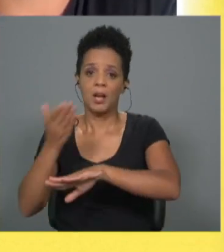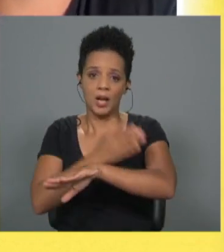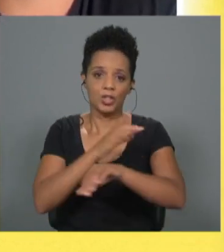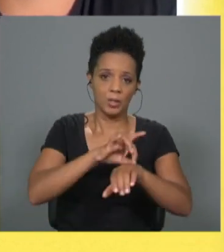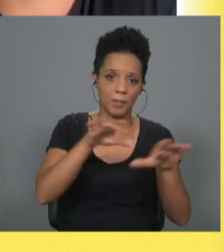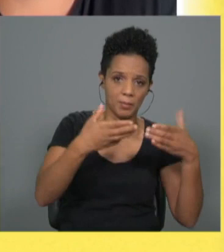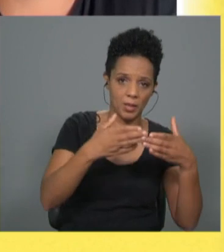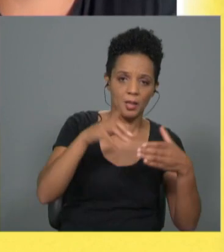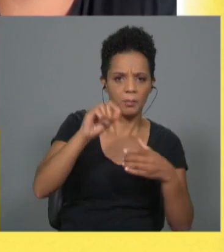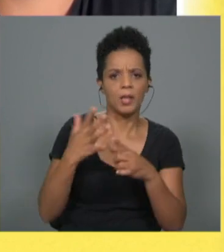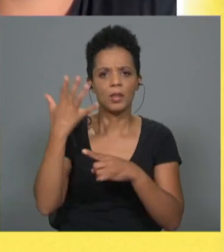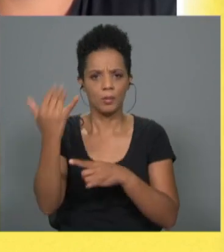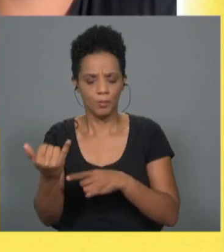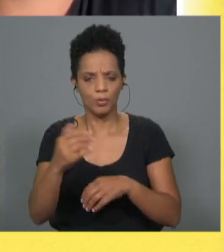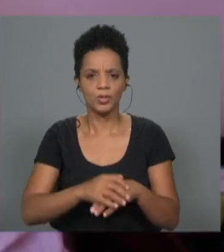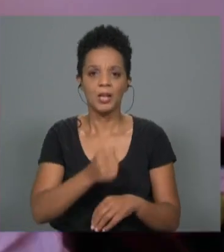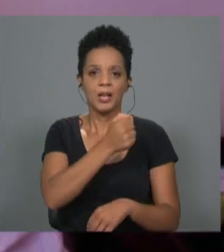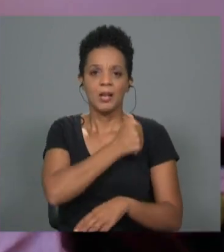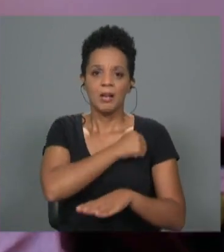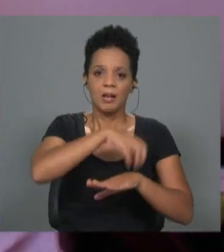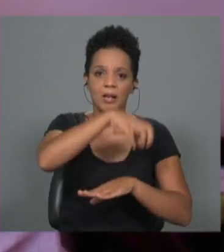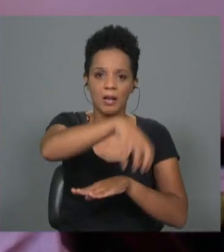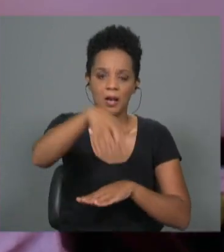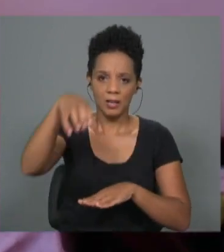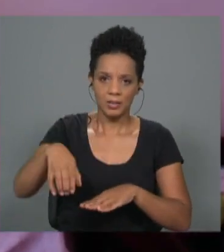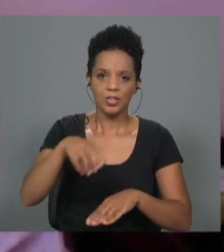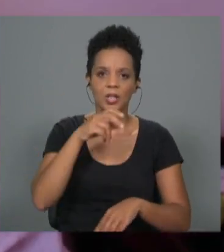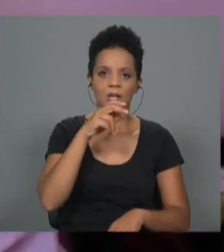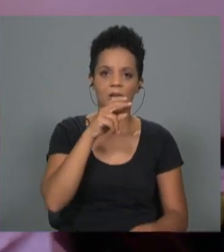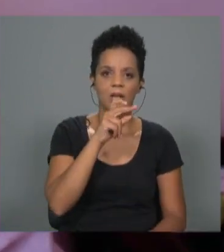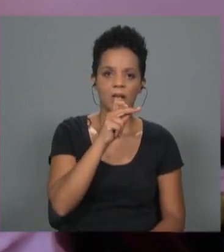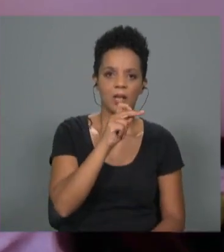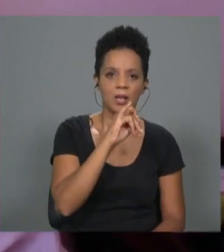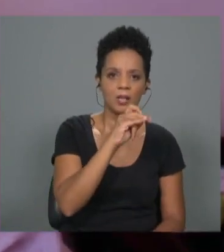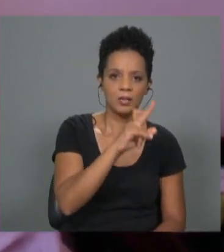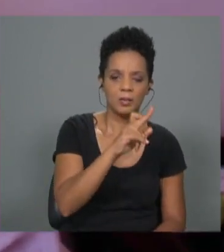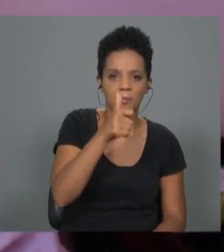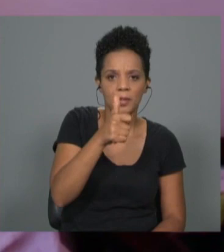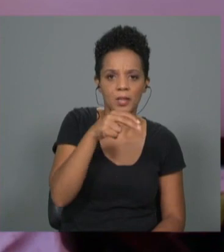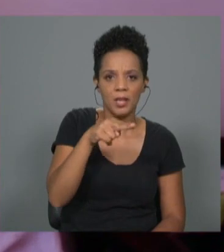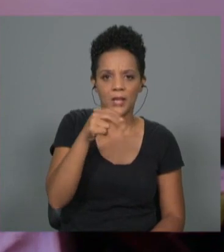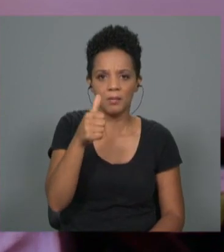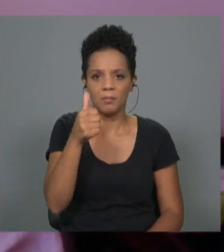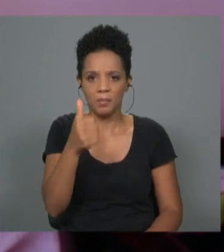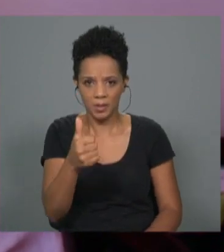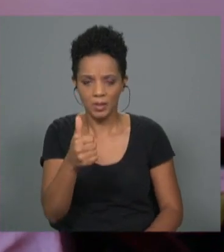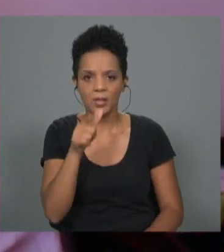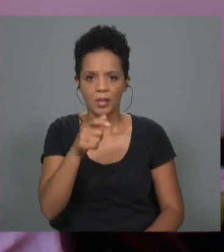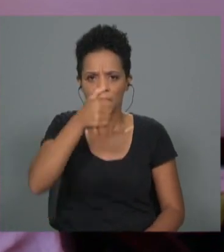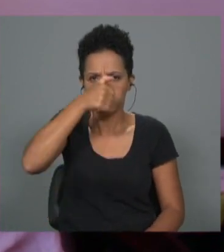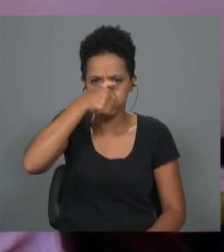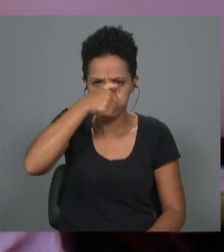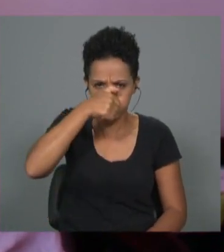pandemia, por exemplo, as casas aqui em Lagos, os Airbnbs, ficaram todos cheios completamente. Depois de